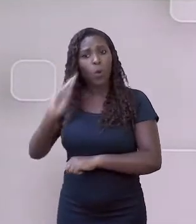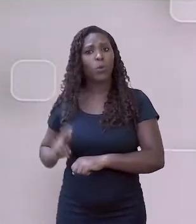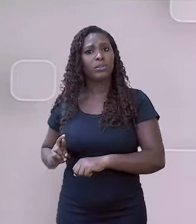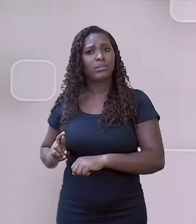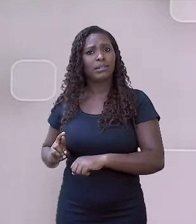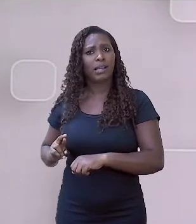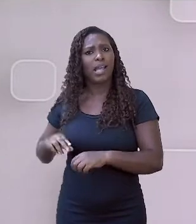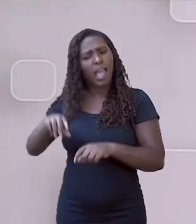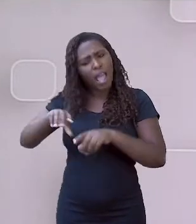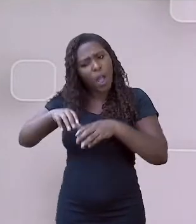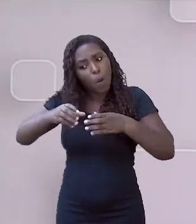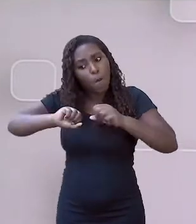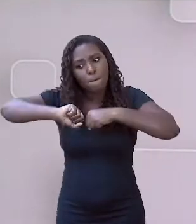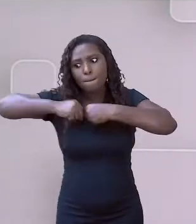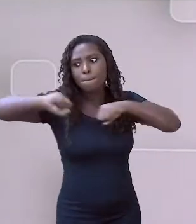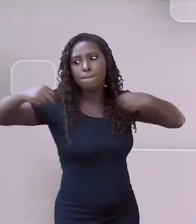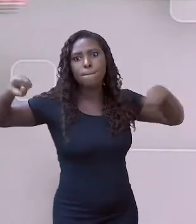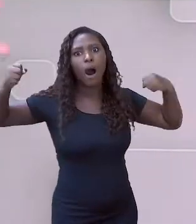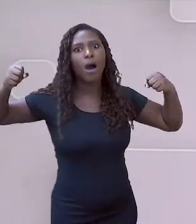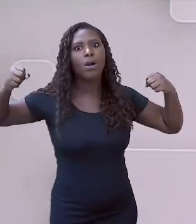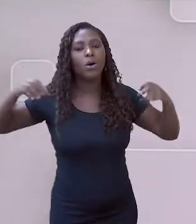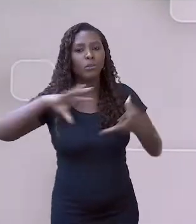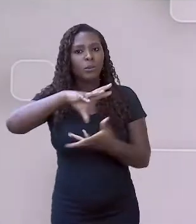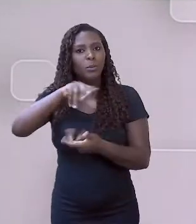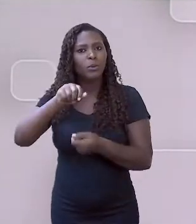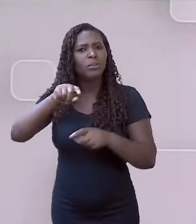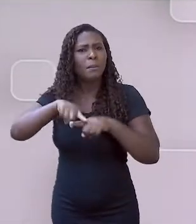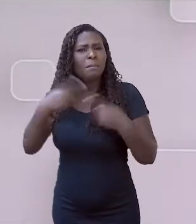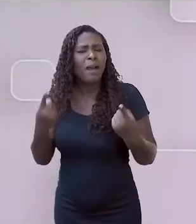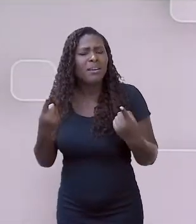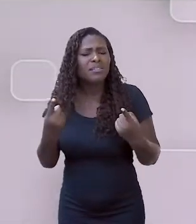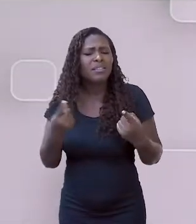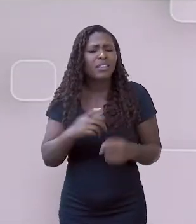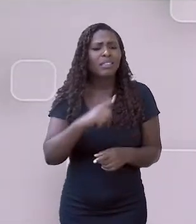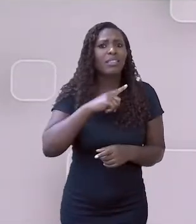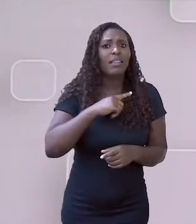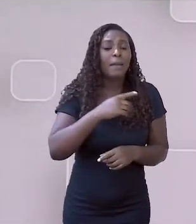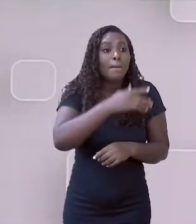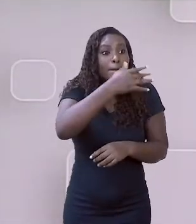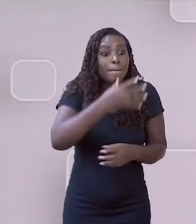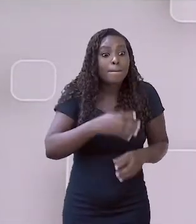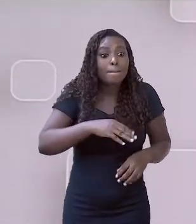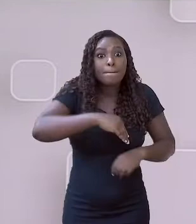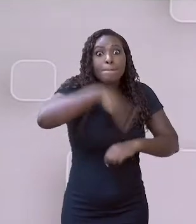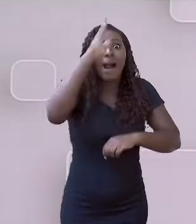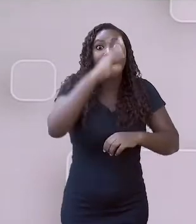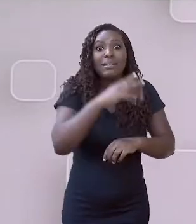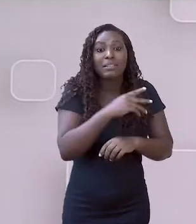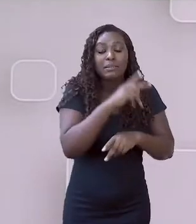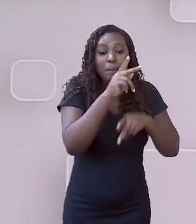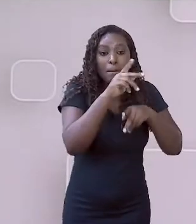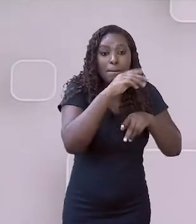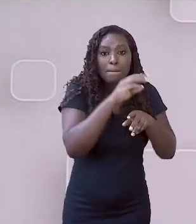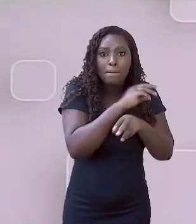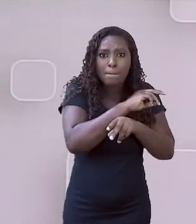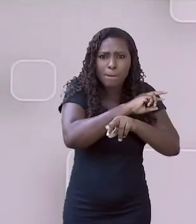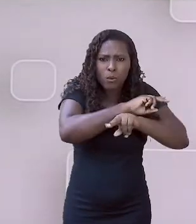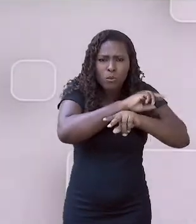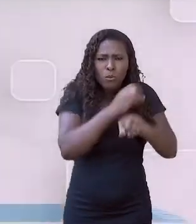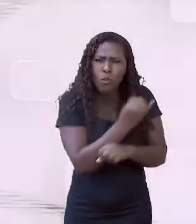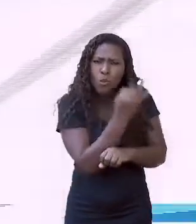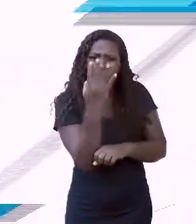Rússia? Não, é a China. Hoje é a China. Então, vamos ver como que fica esse mapa.